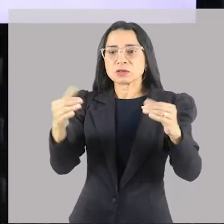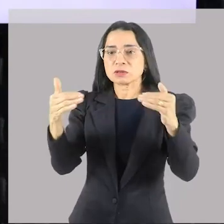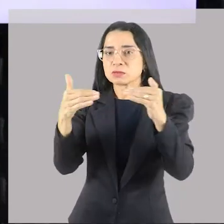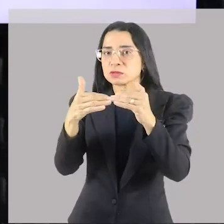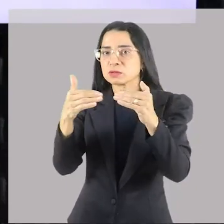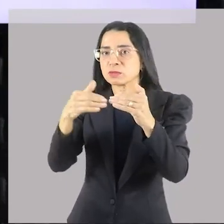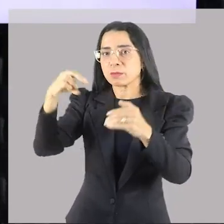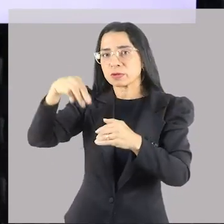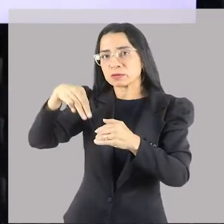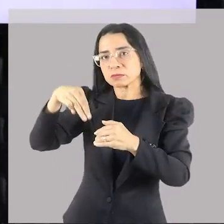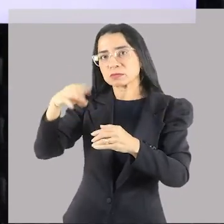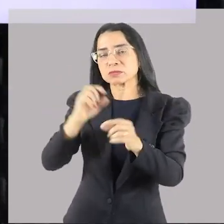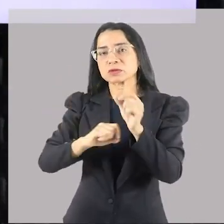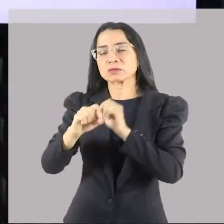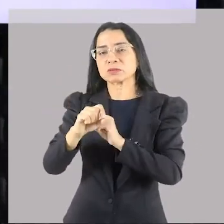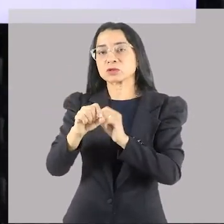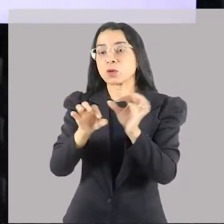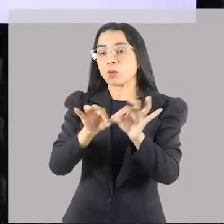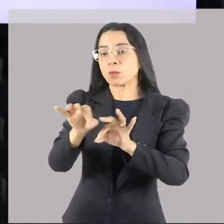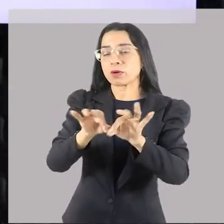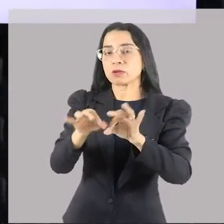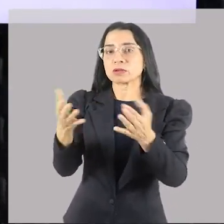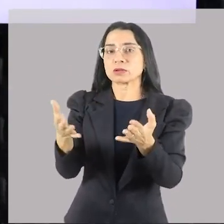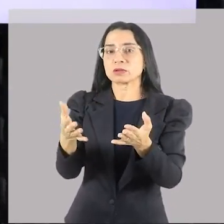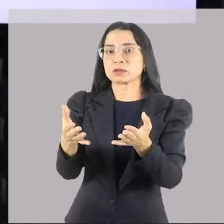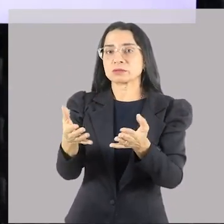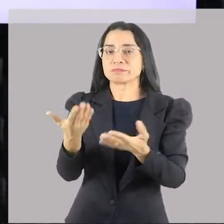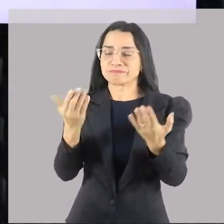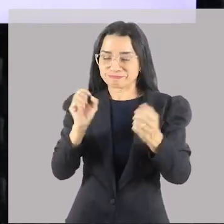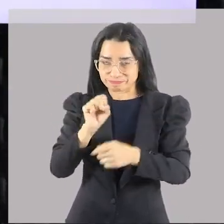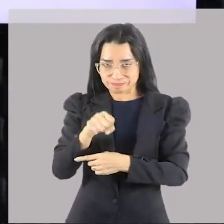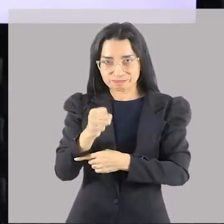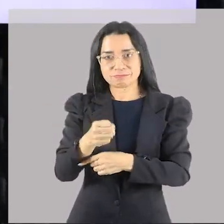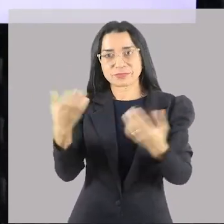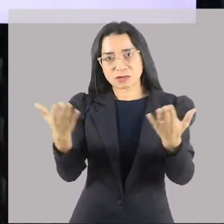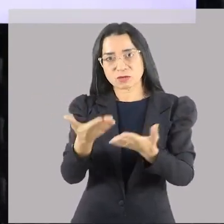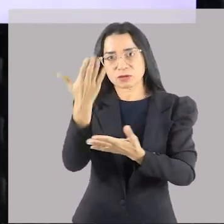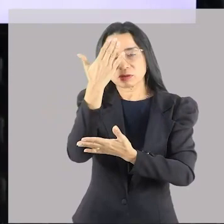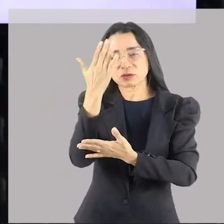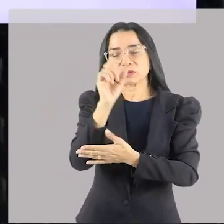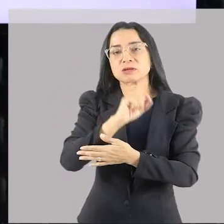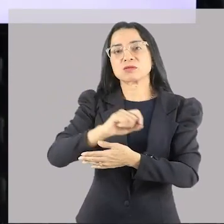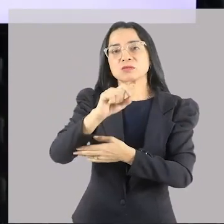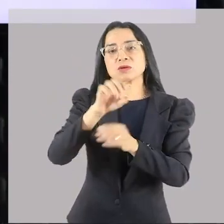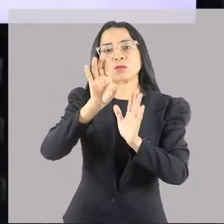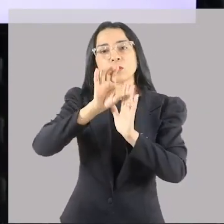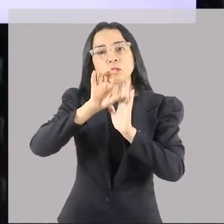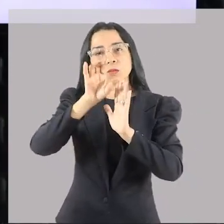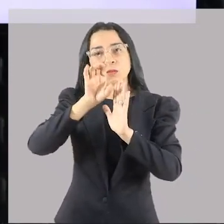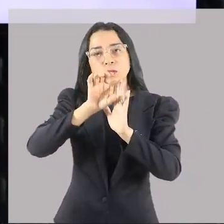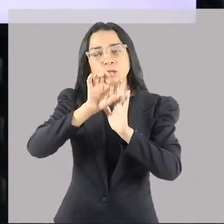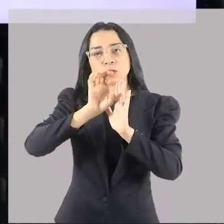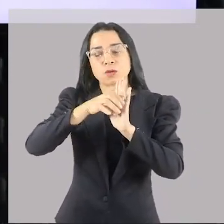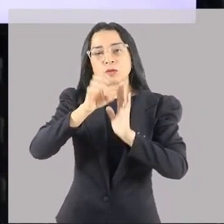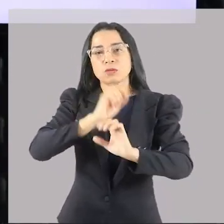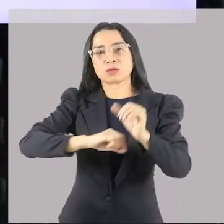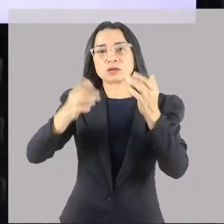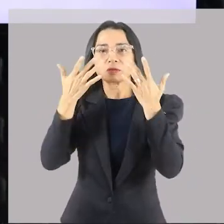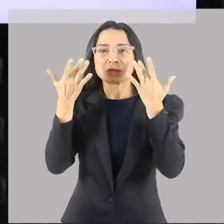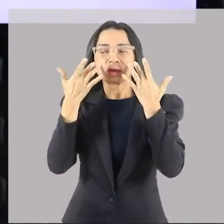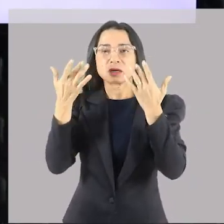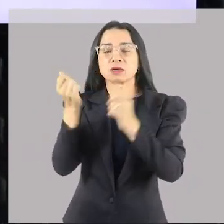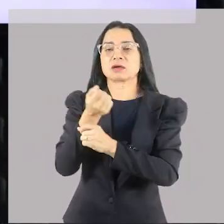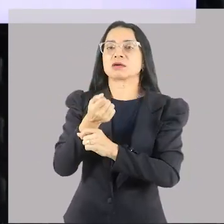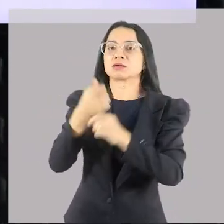definida. Agora vocês entenderam o que é o conceito da arte grega. A arte feita pelo homem, para o homem, com o homem, com a